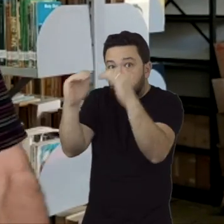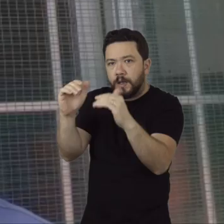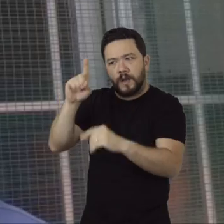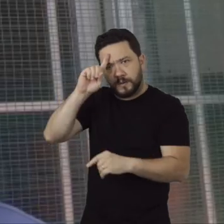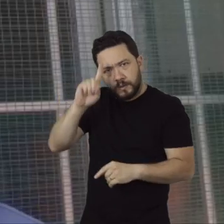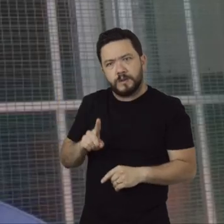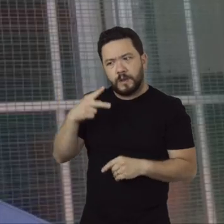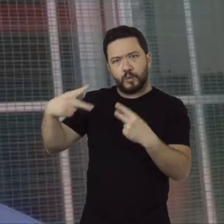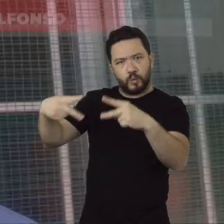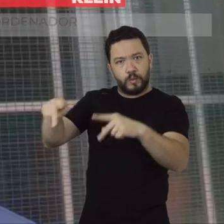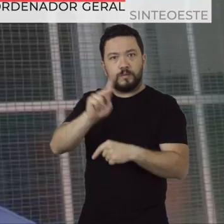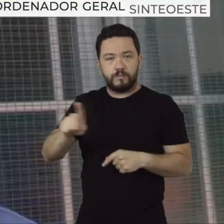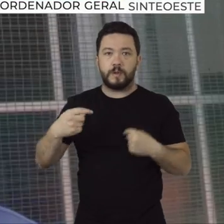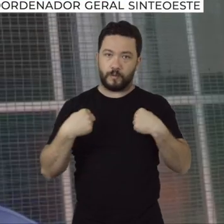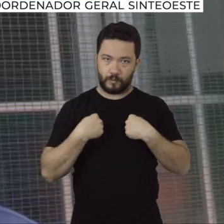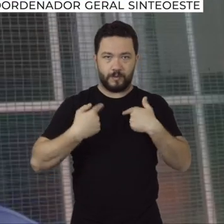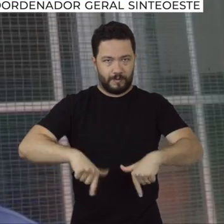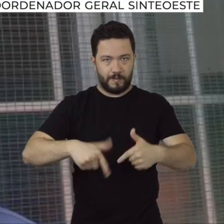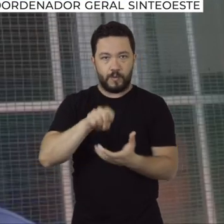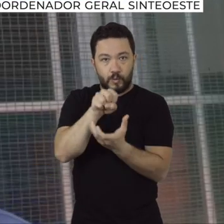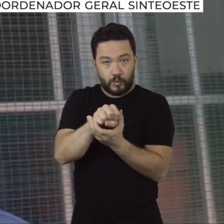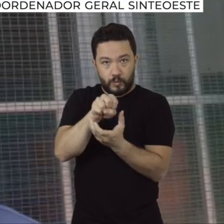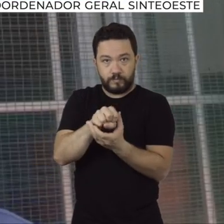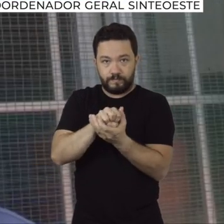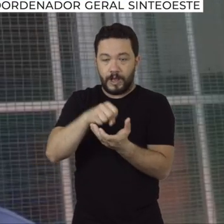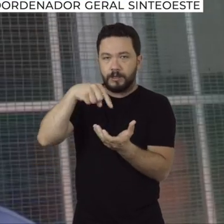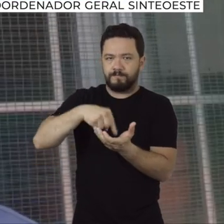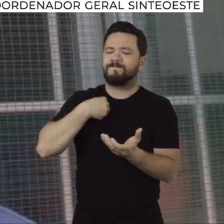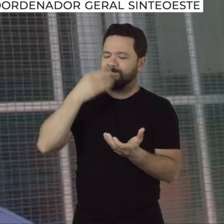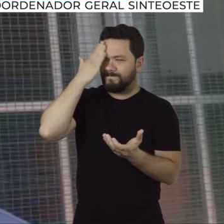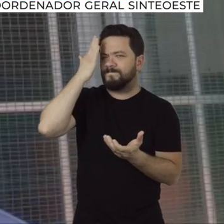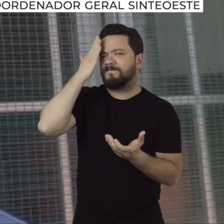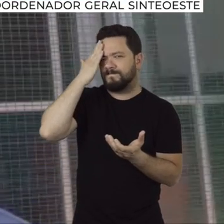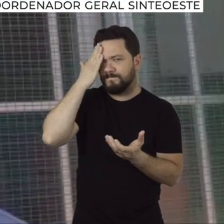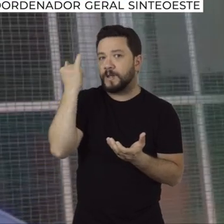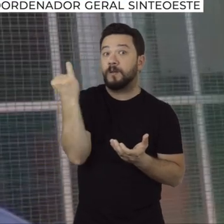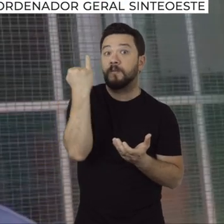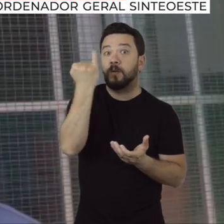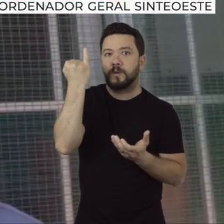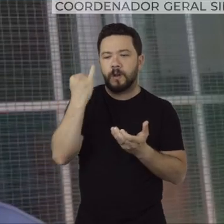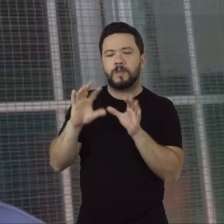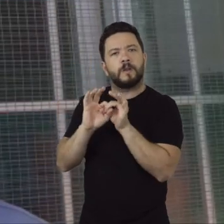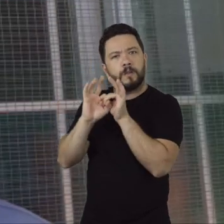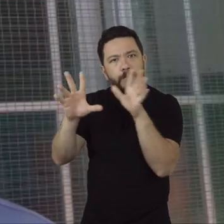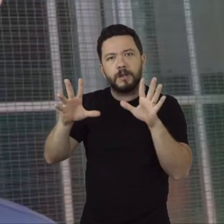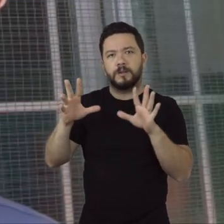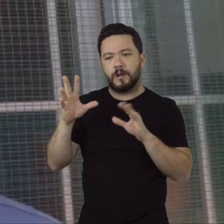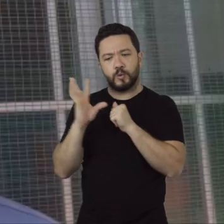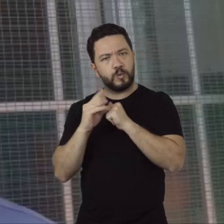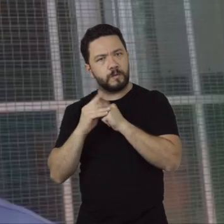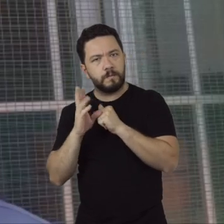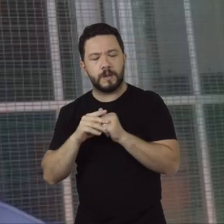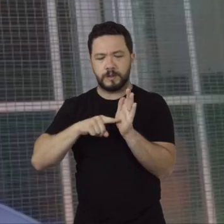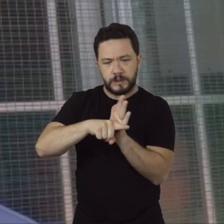docentes. Como um dos trabalhadores da Unioeste, sei o quanto é importante esse espaço do livre saber na produção do conhecimento,